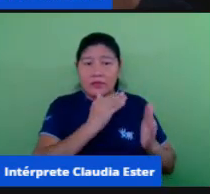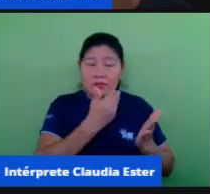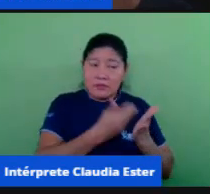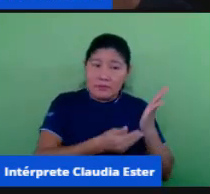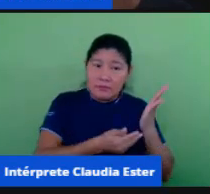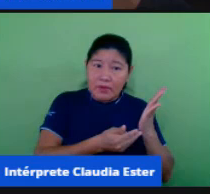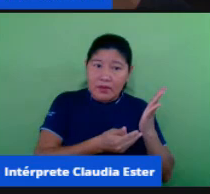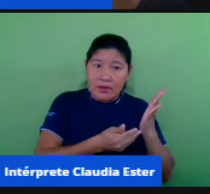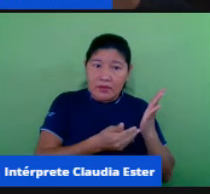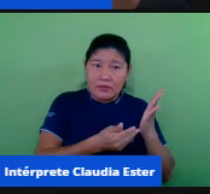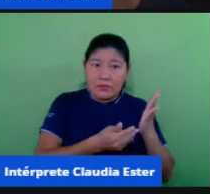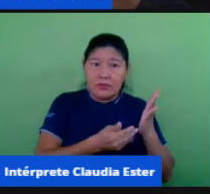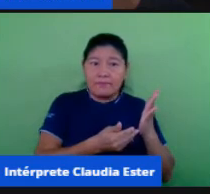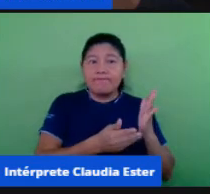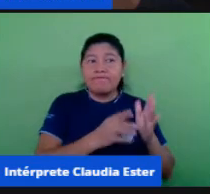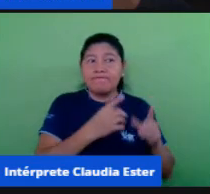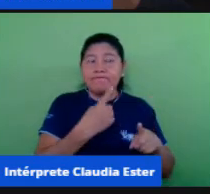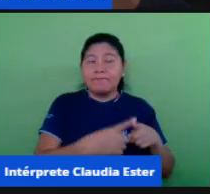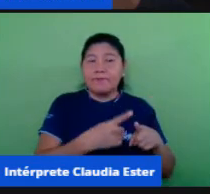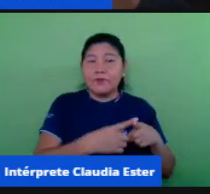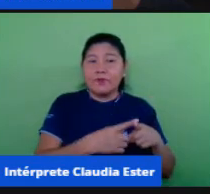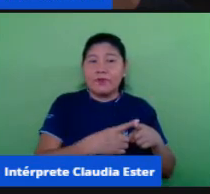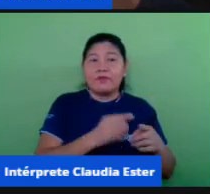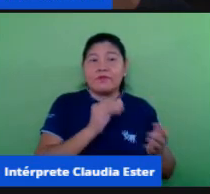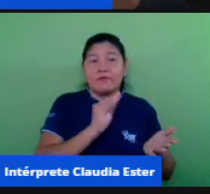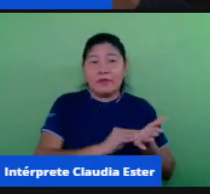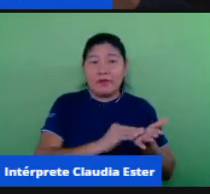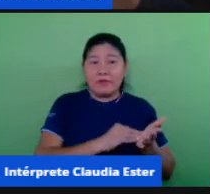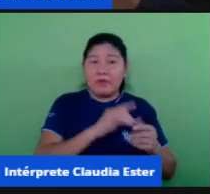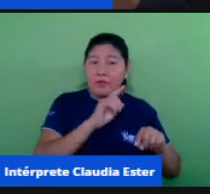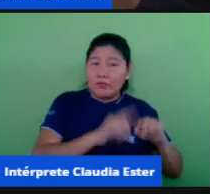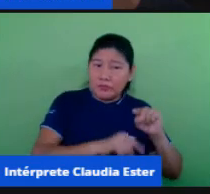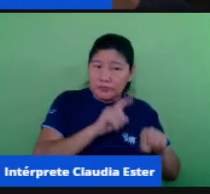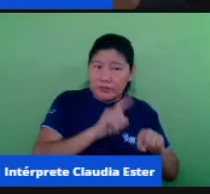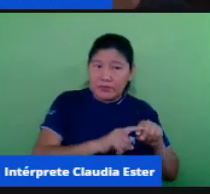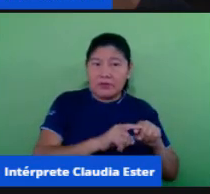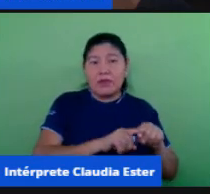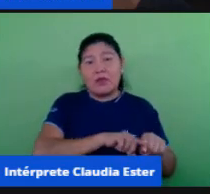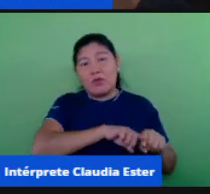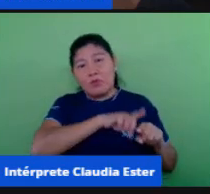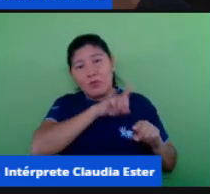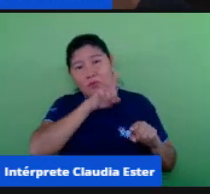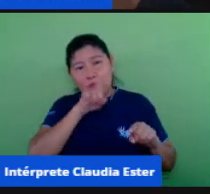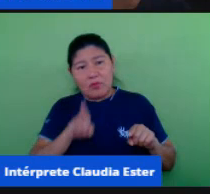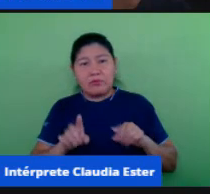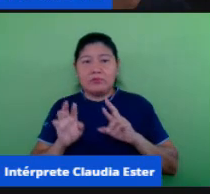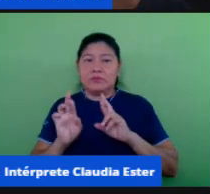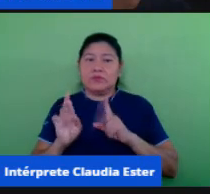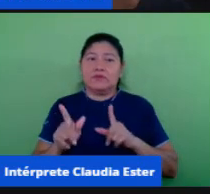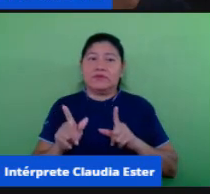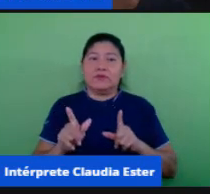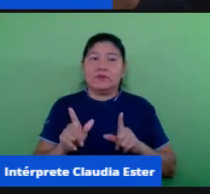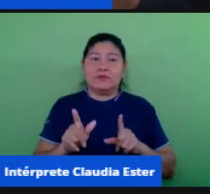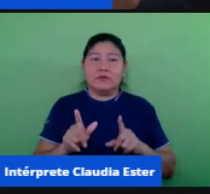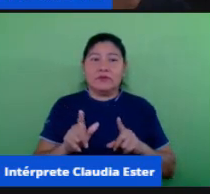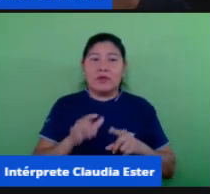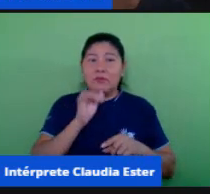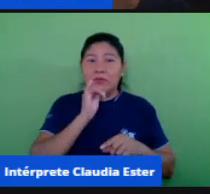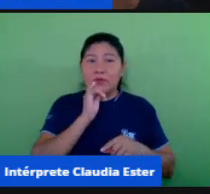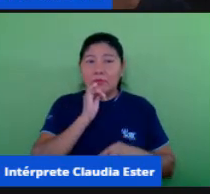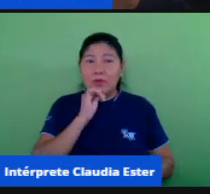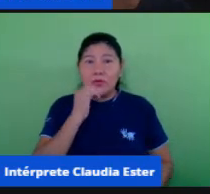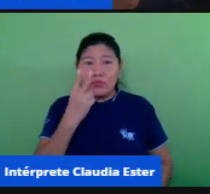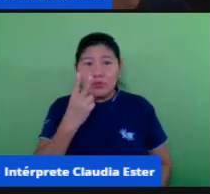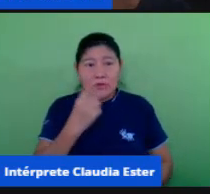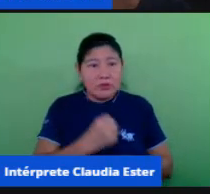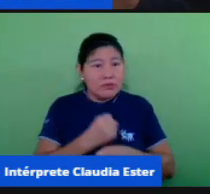estarmos em ensino remoto exatamente então esses dois anos em um eu